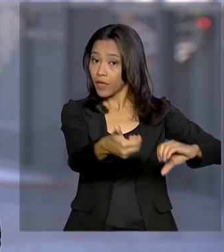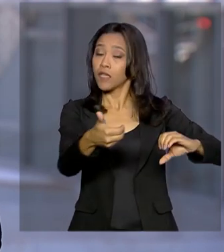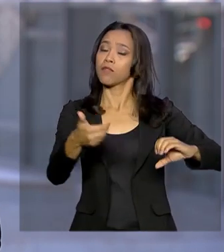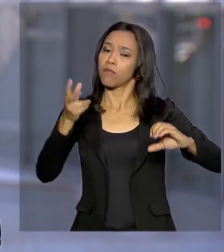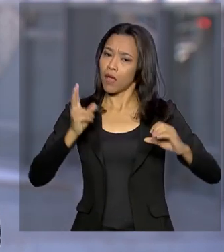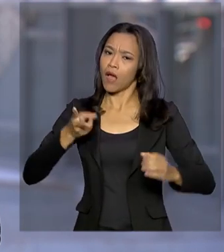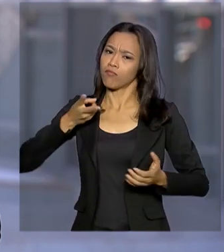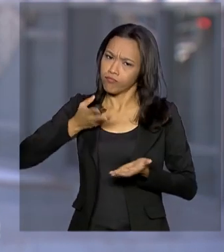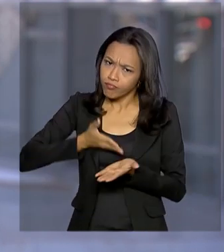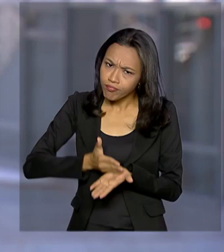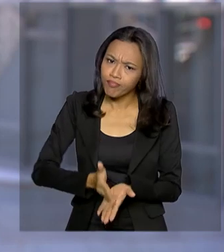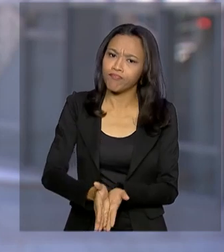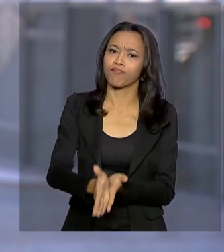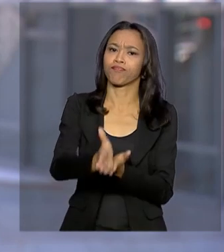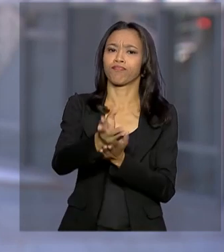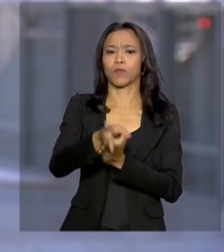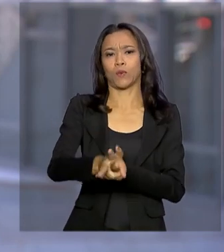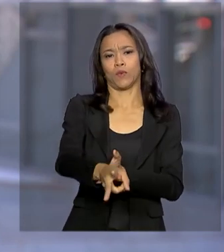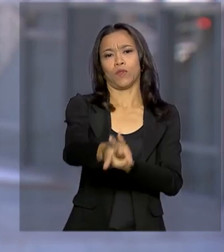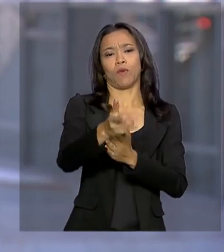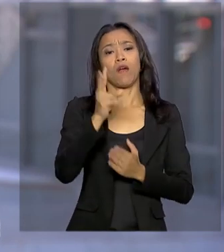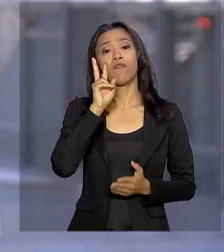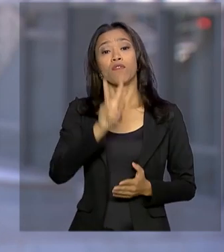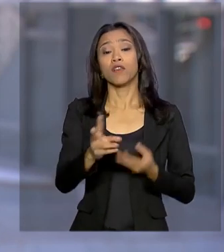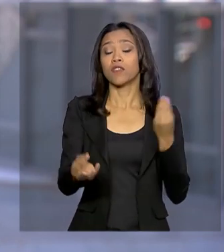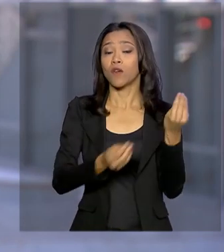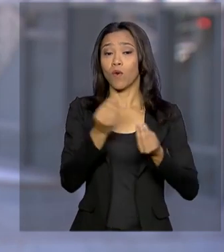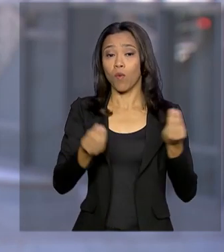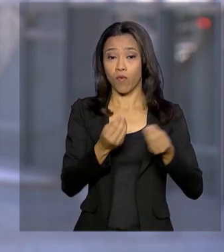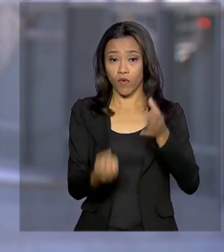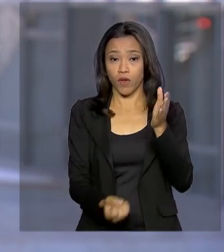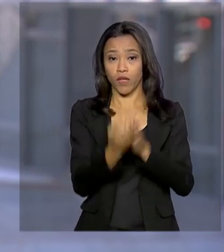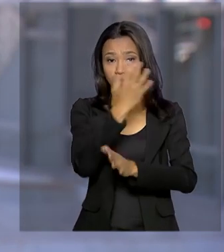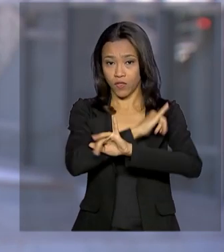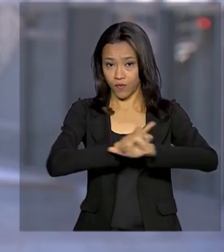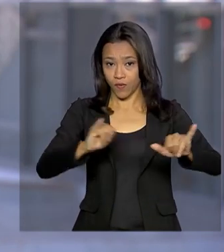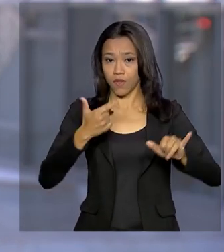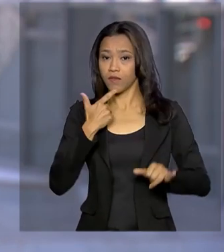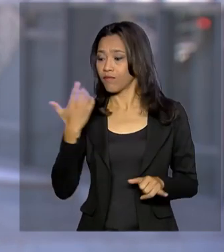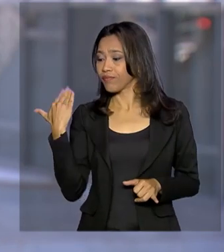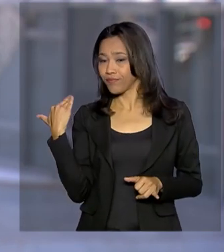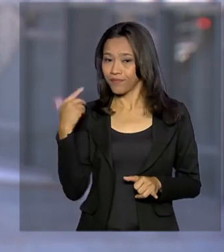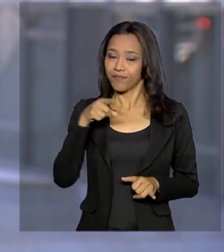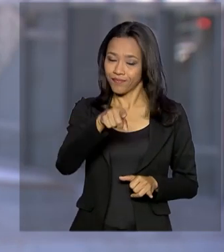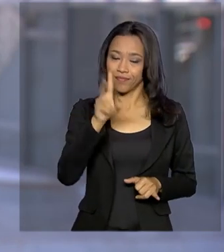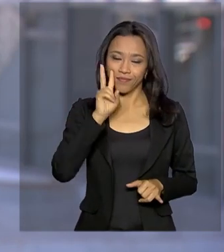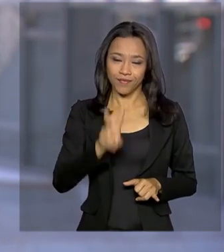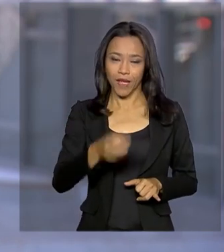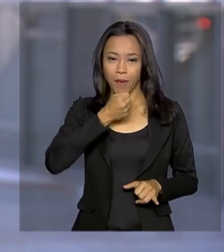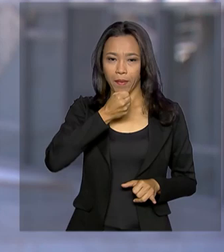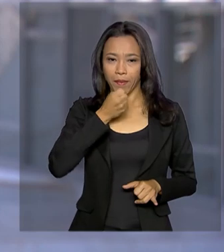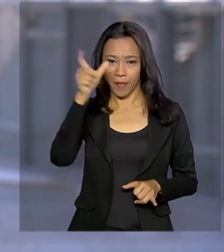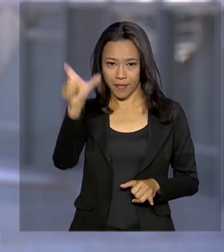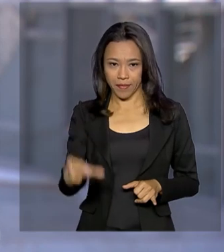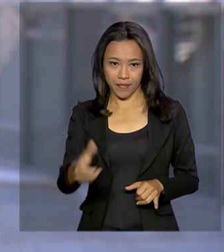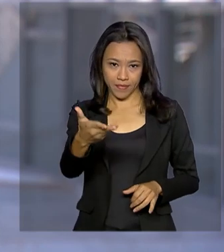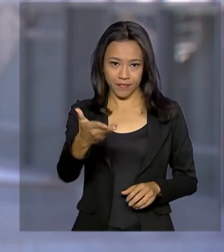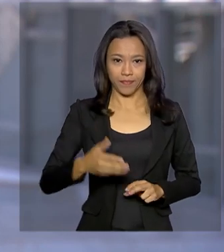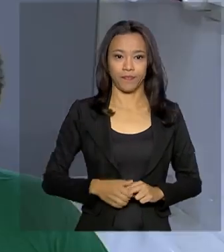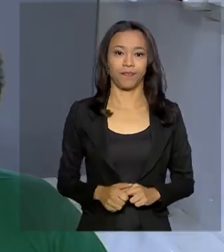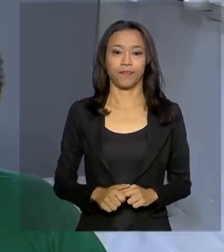definitiva. Veja como foi o lançamento do Médicos pelo Brasil na reportagem de Luciana Colares, de Holanda.